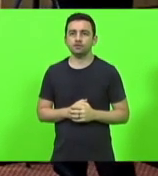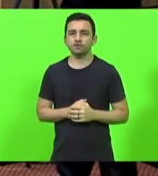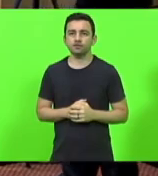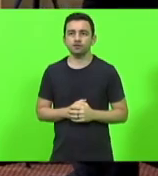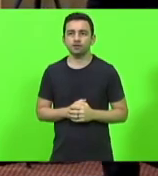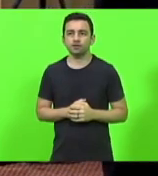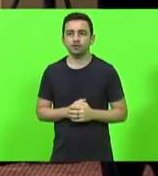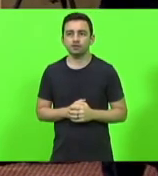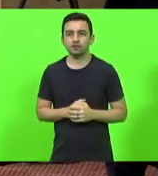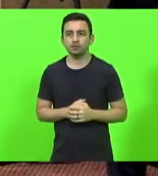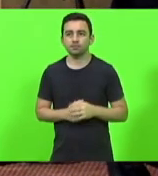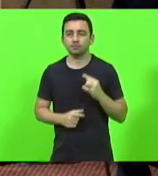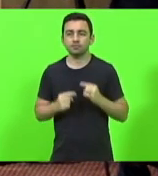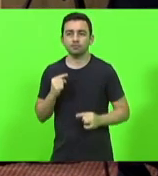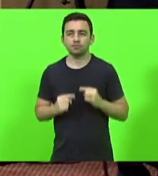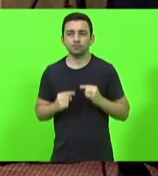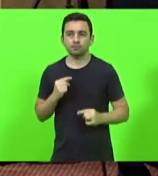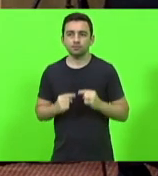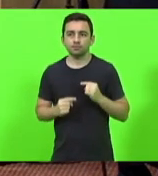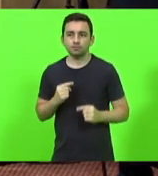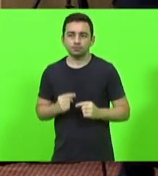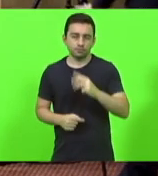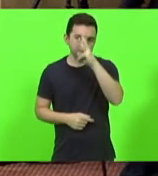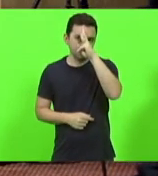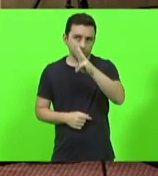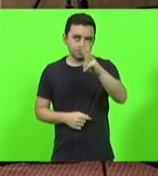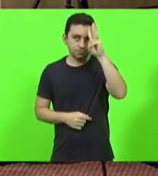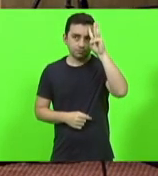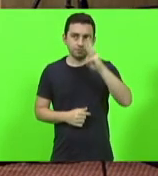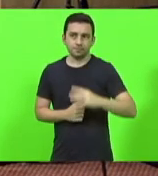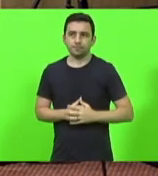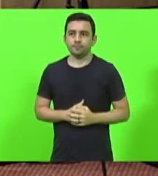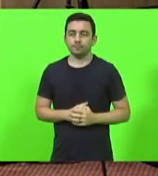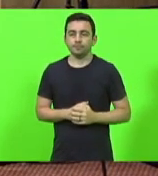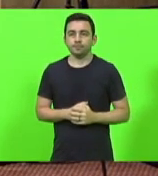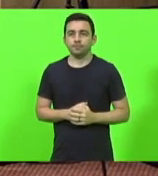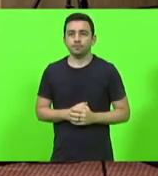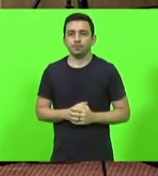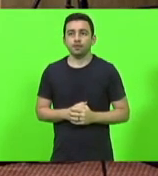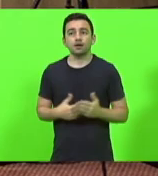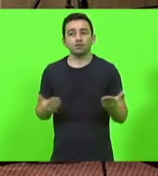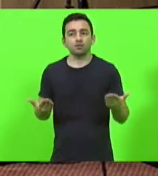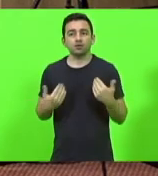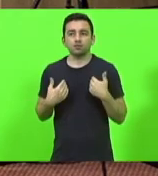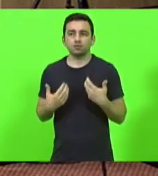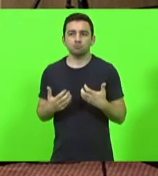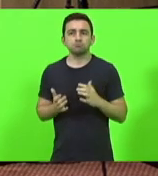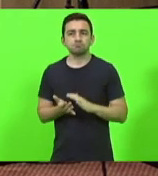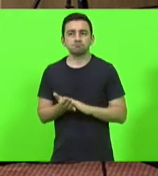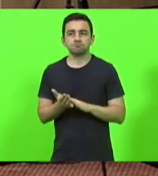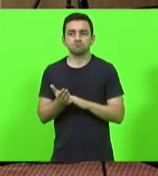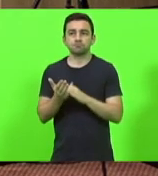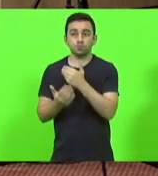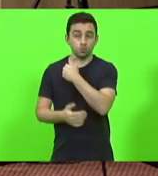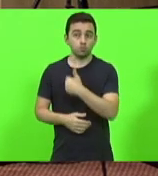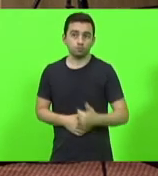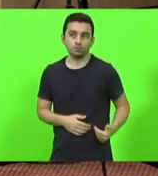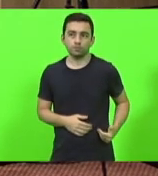discutir a matéria ainda com a palavra do deputado Vonney Weber. Quero, nesse momento aqui, parabenizar o governo